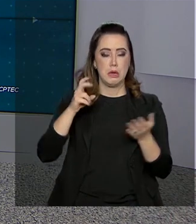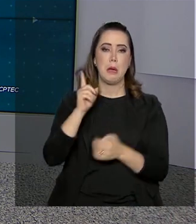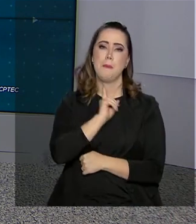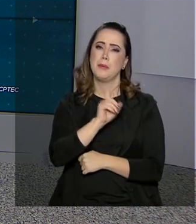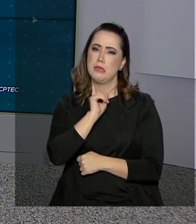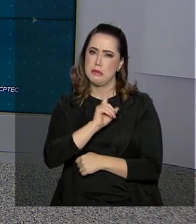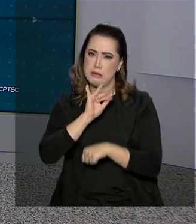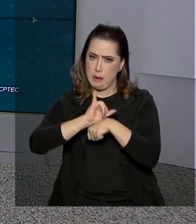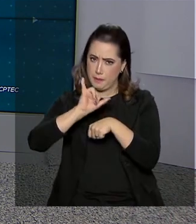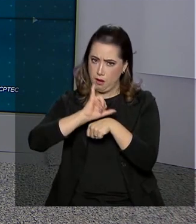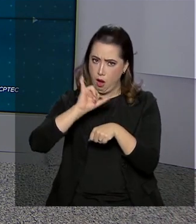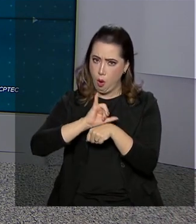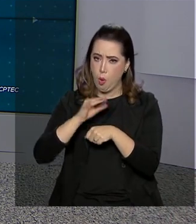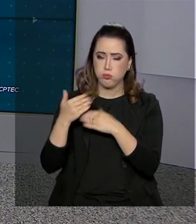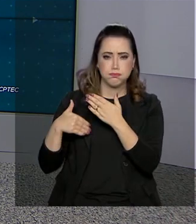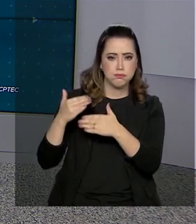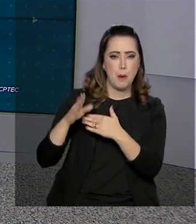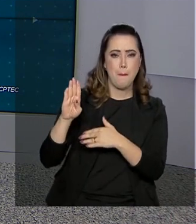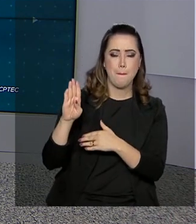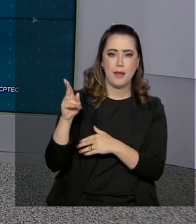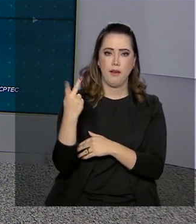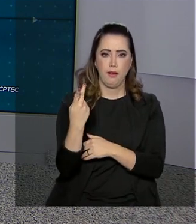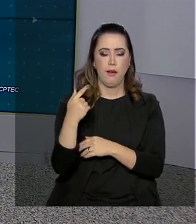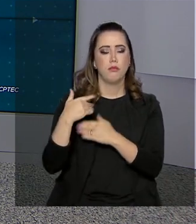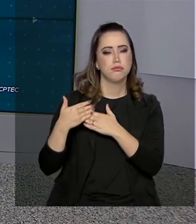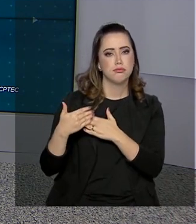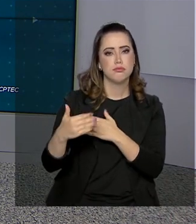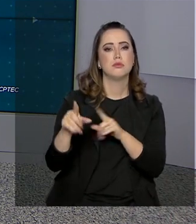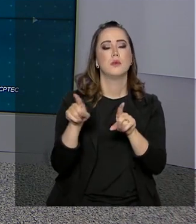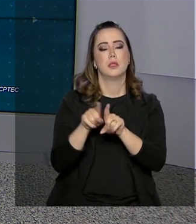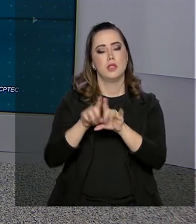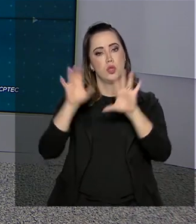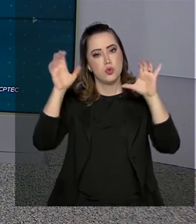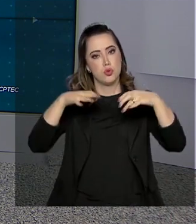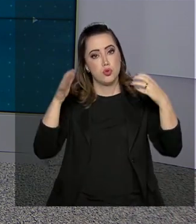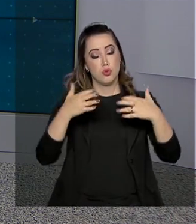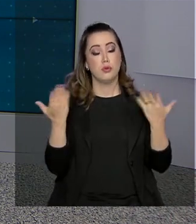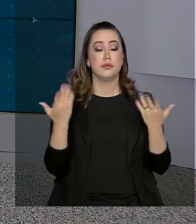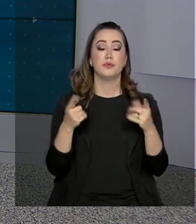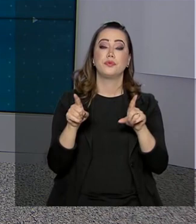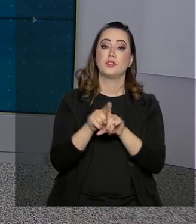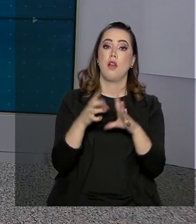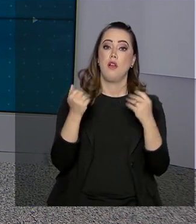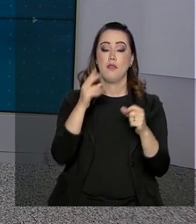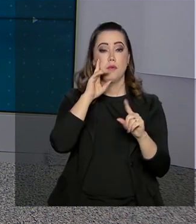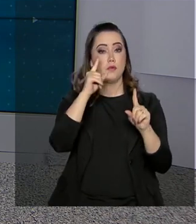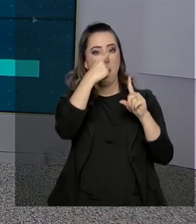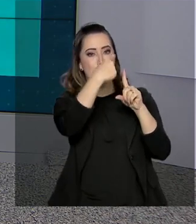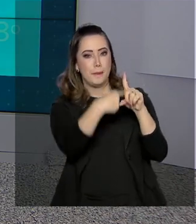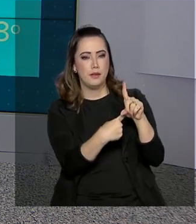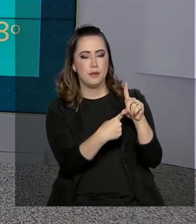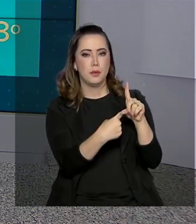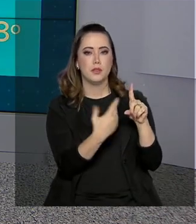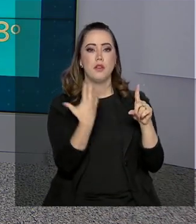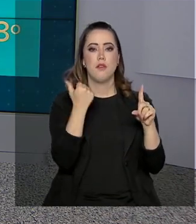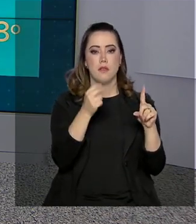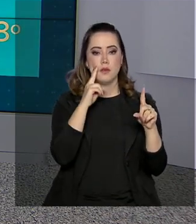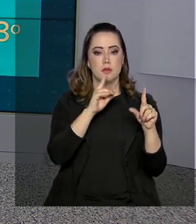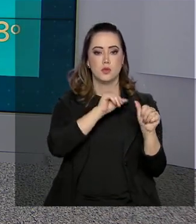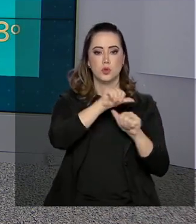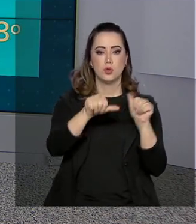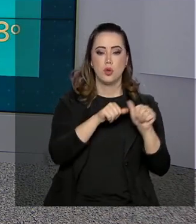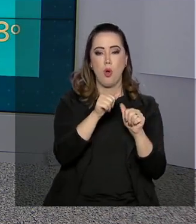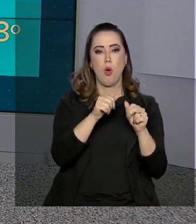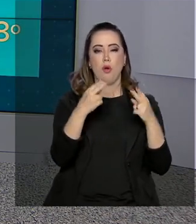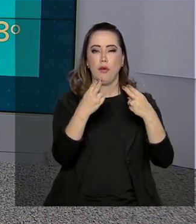longo do dia. E em Florianópolis, o céu também está nublado. Vamos agora às temperaturas mínimas e máximas. A gente troca o